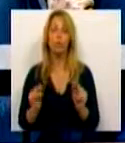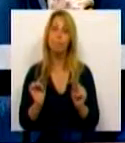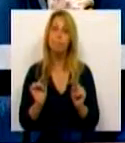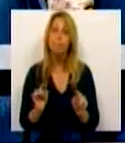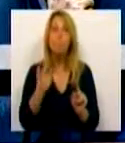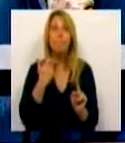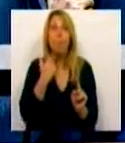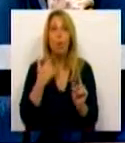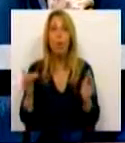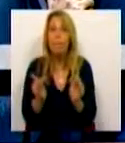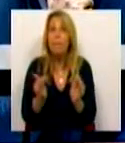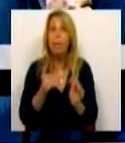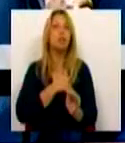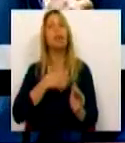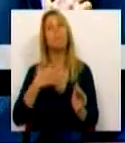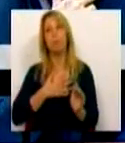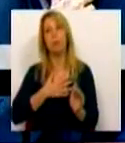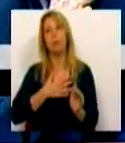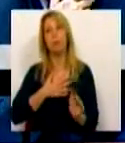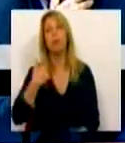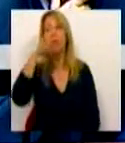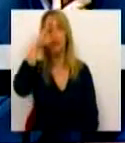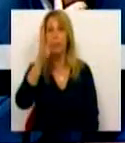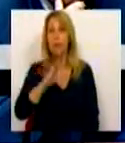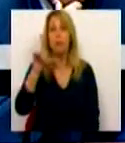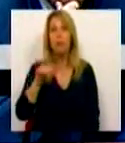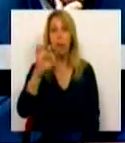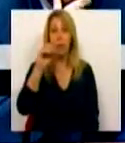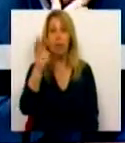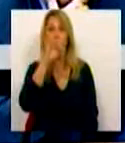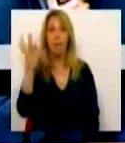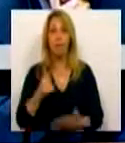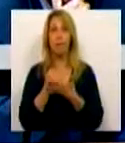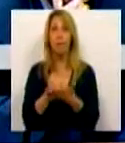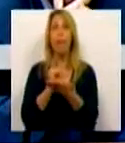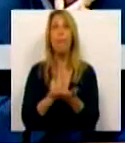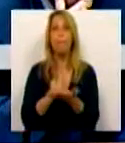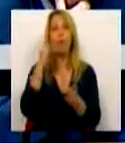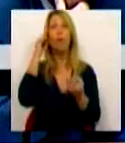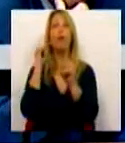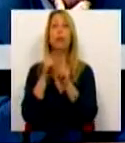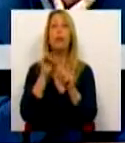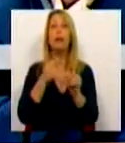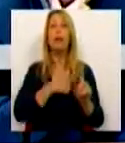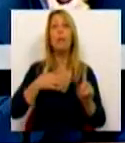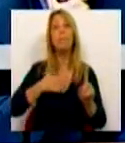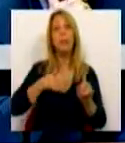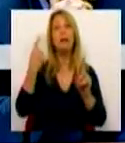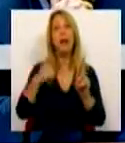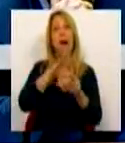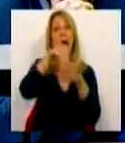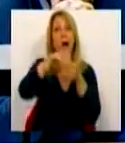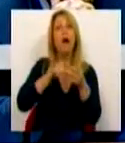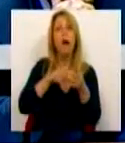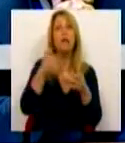micro e pequenas empresas. Sabemos que 80% destes apoios se dirigem a empresas com menos de 50 trabalhadores.